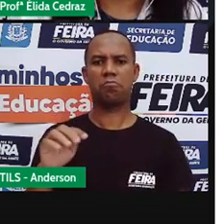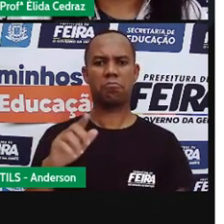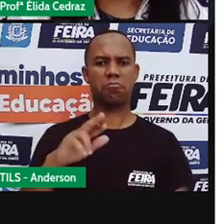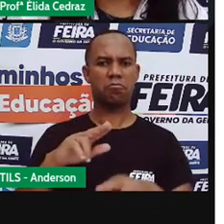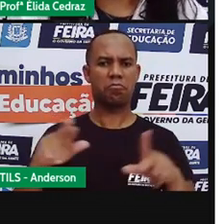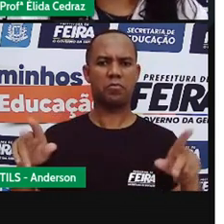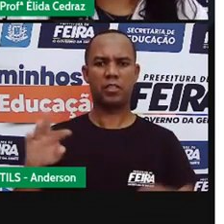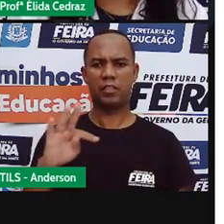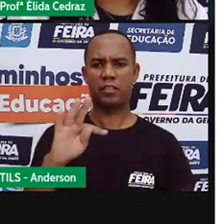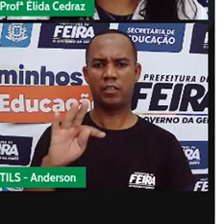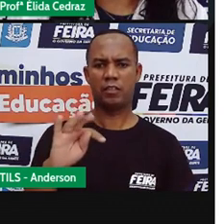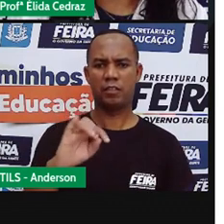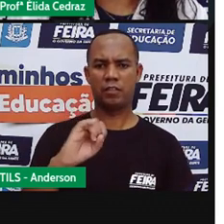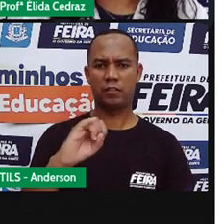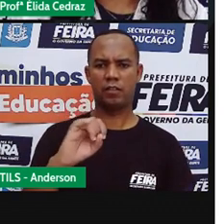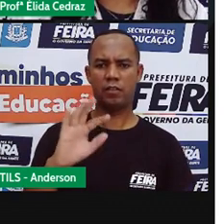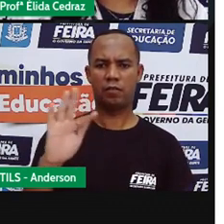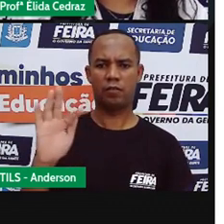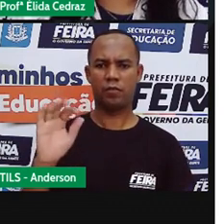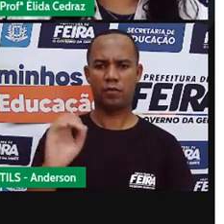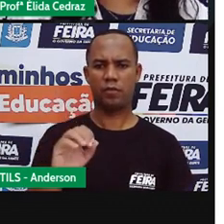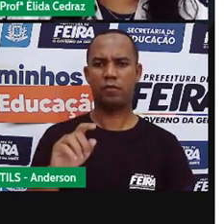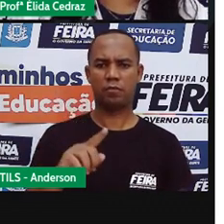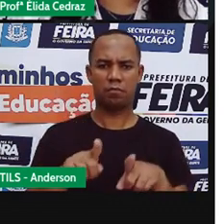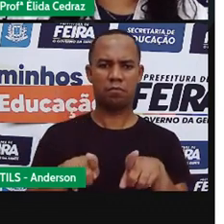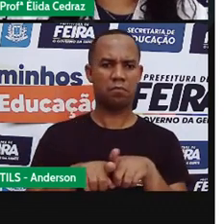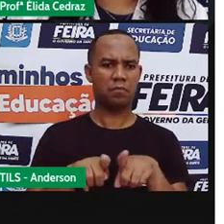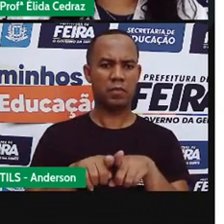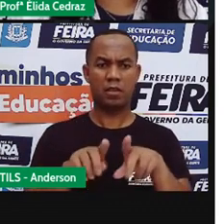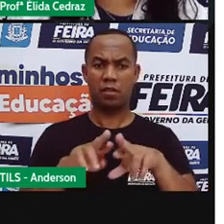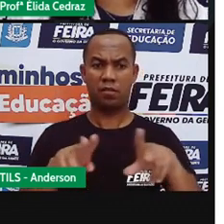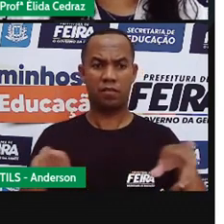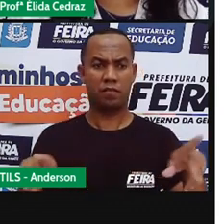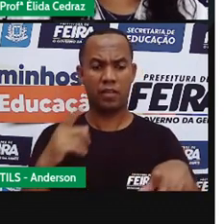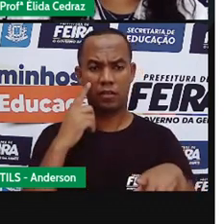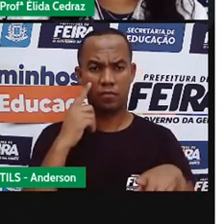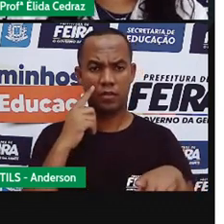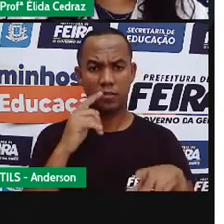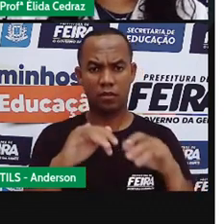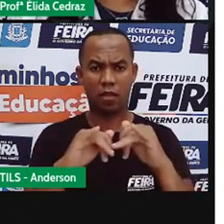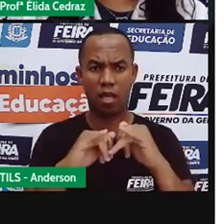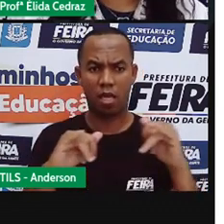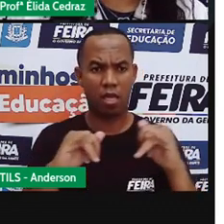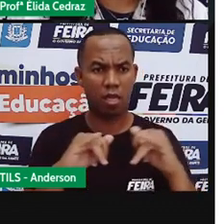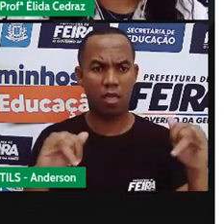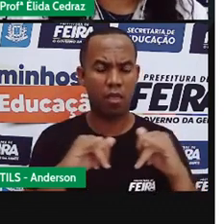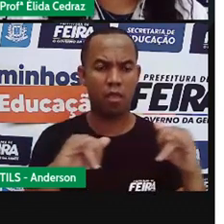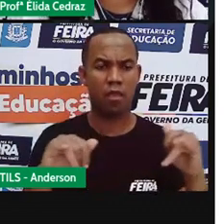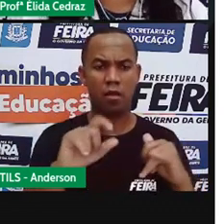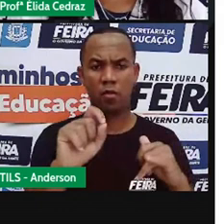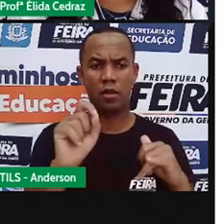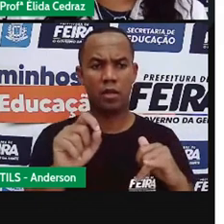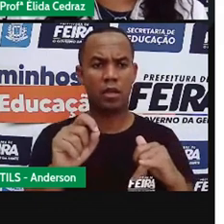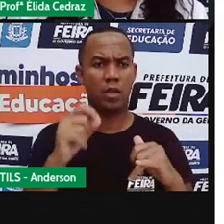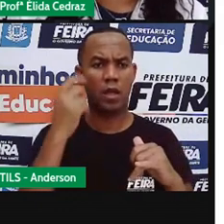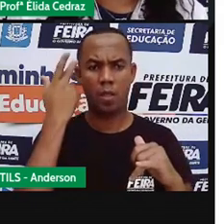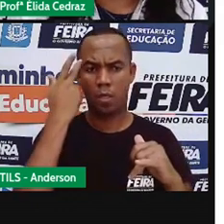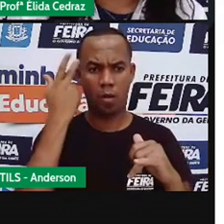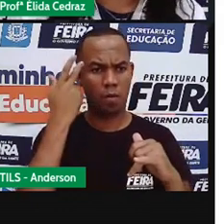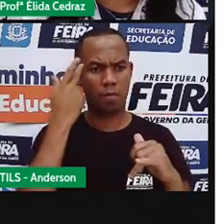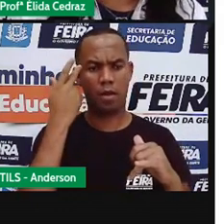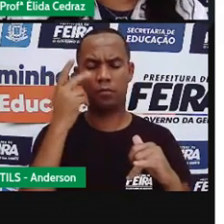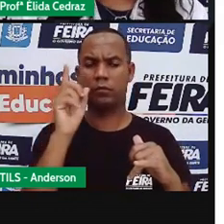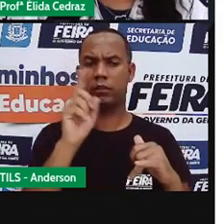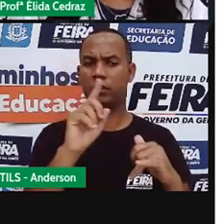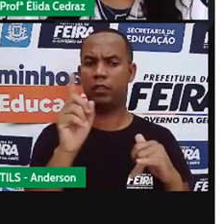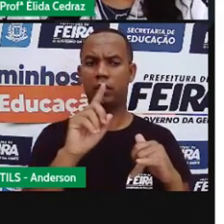Nessa notícia aqui, mostra pra gente que não era uma coisa comum na Austrália essa quantidade de